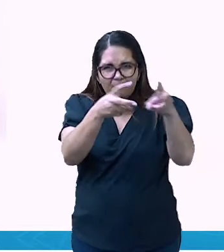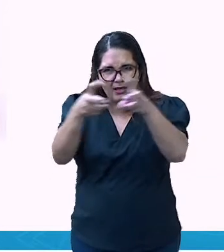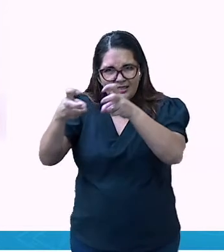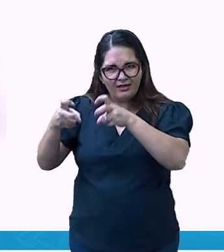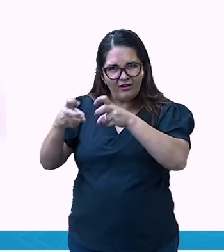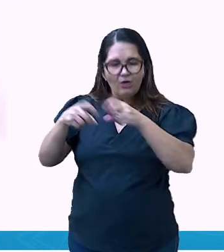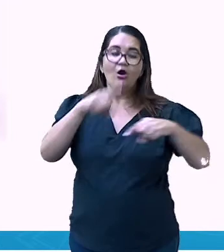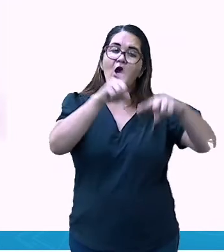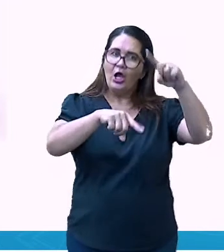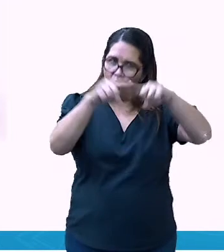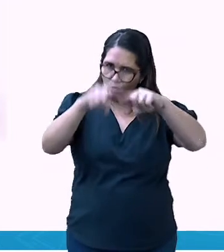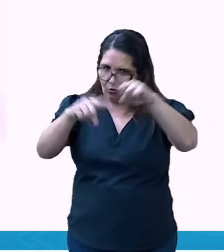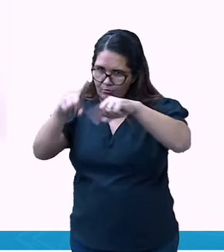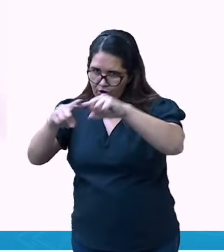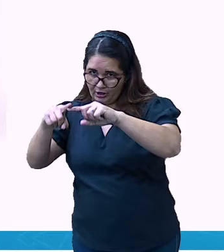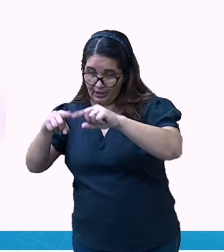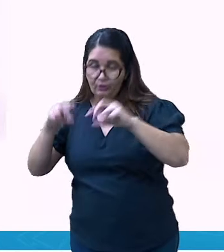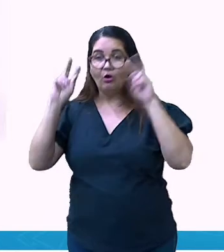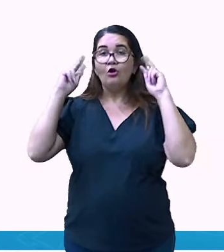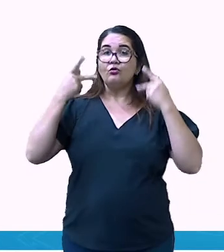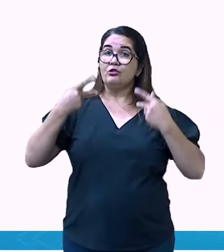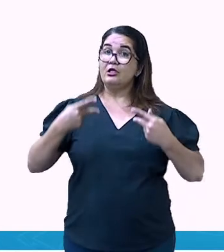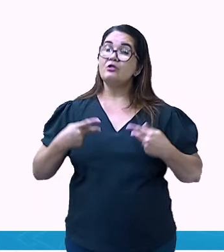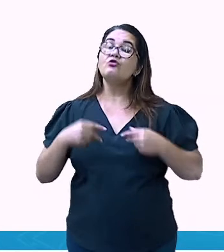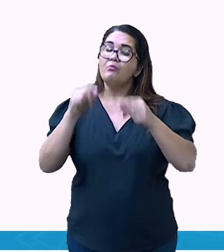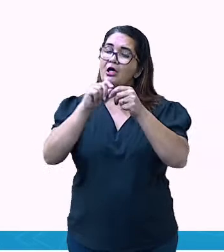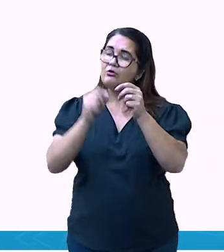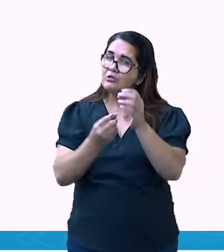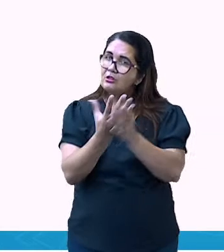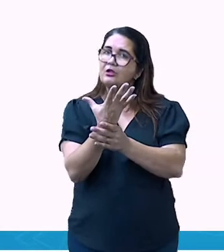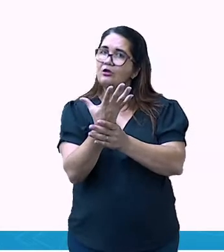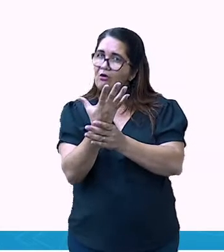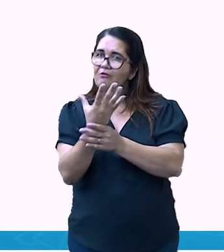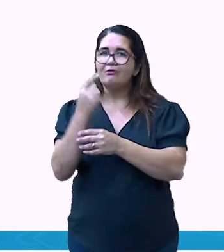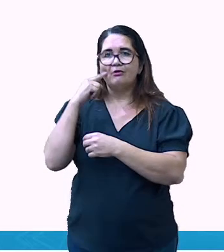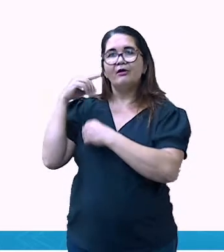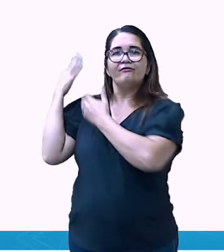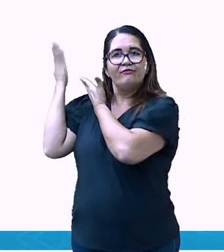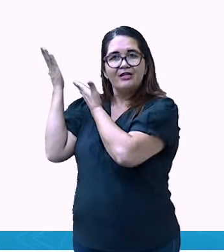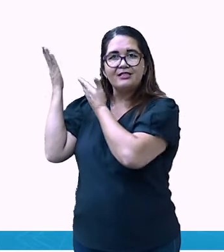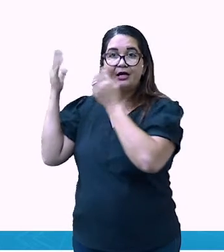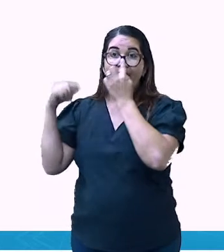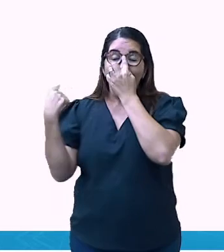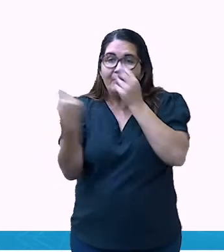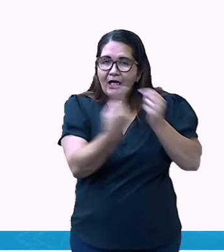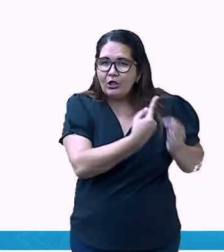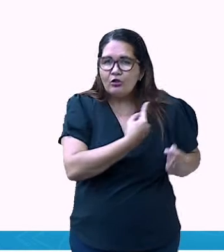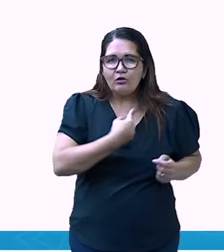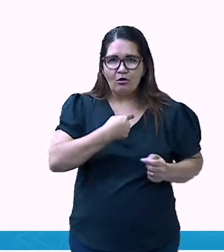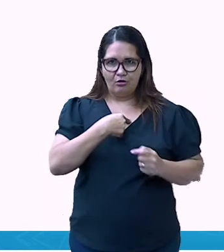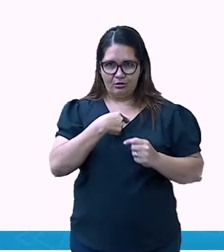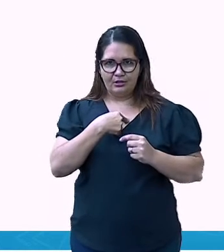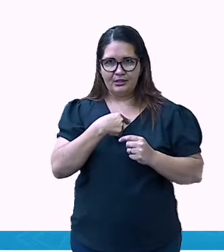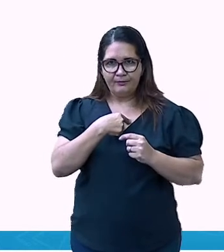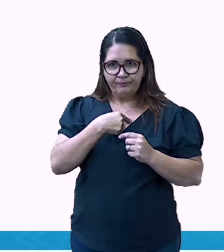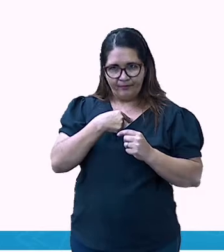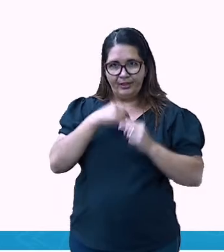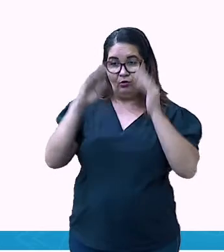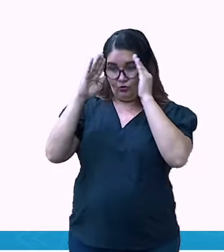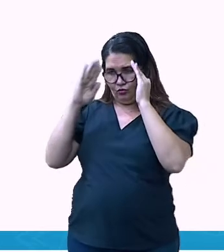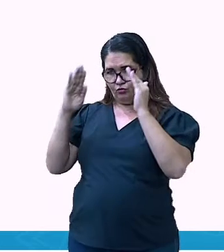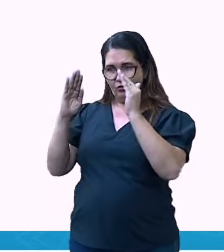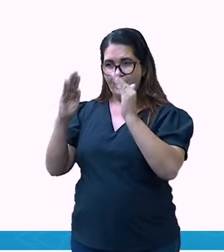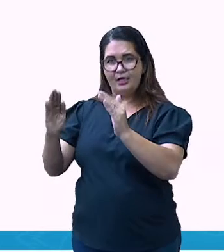objetos, instrumentos que nos ajudam a nos localizarmos. Então, a rosa dos ventos, ela foi criada